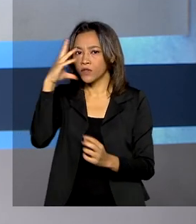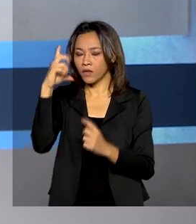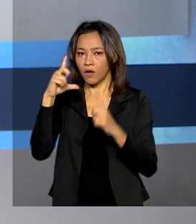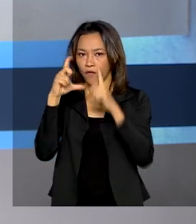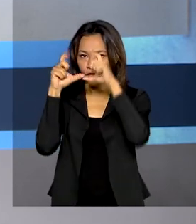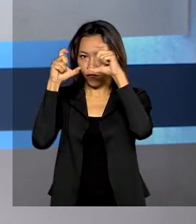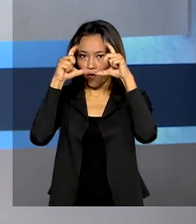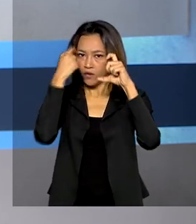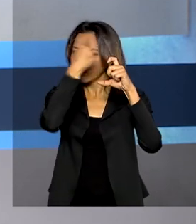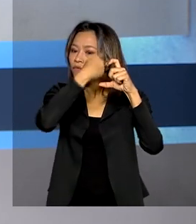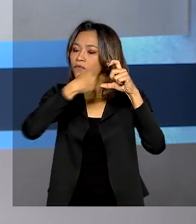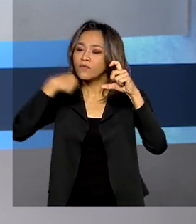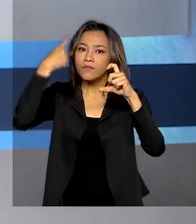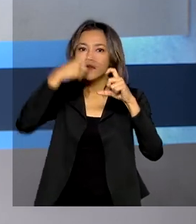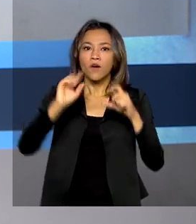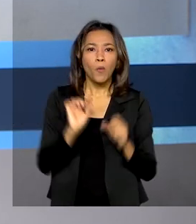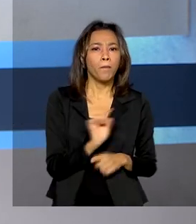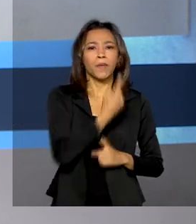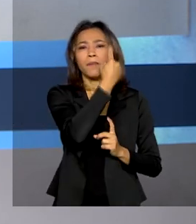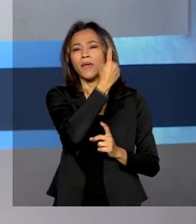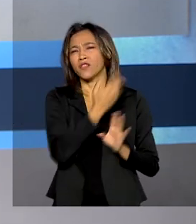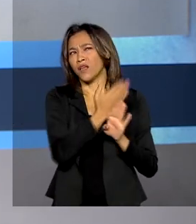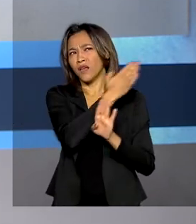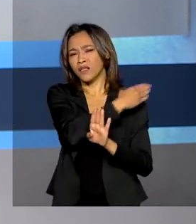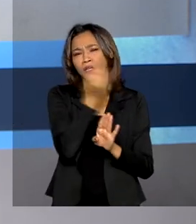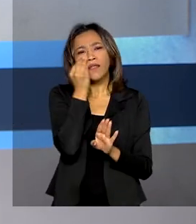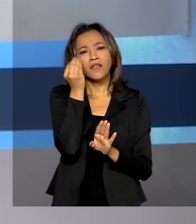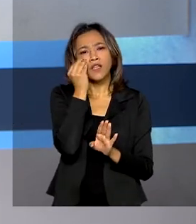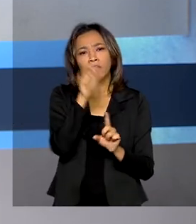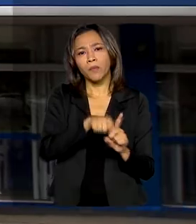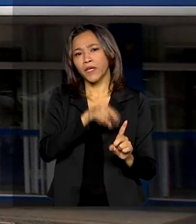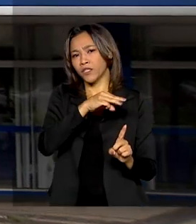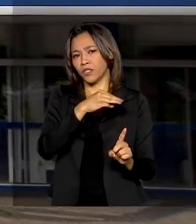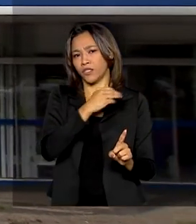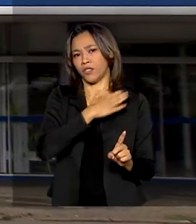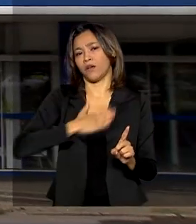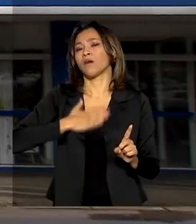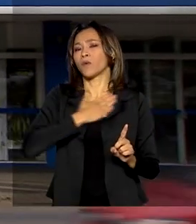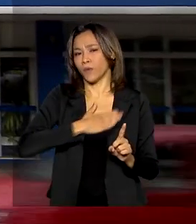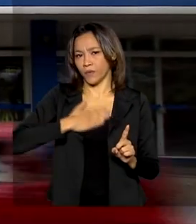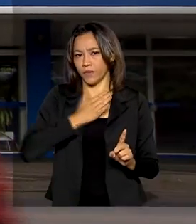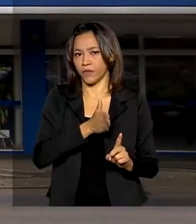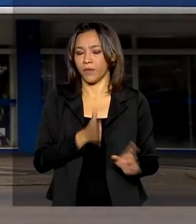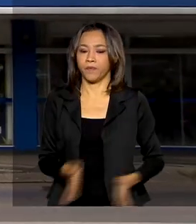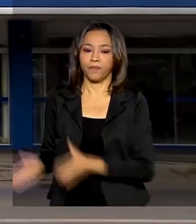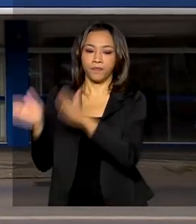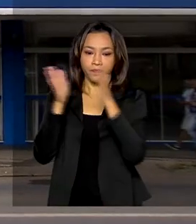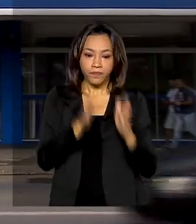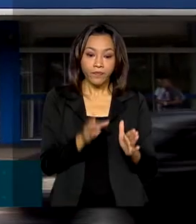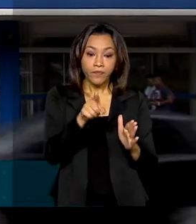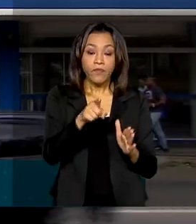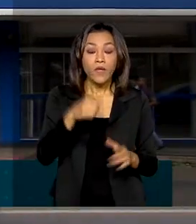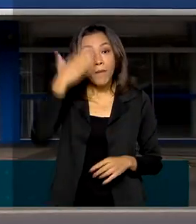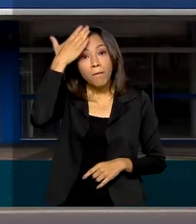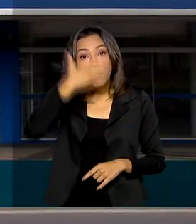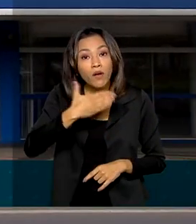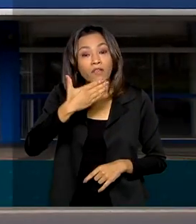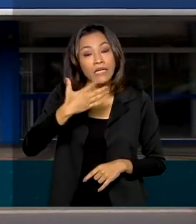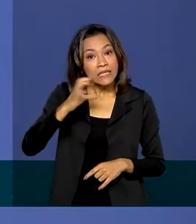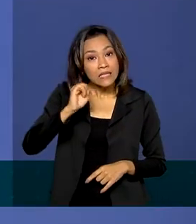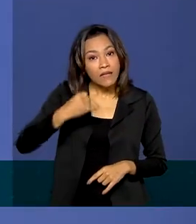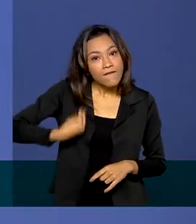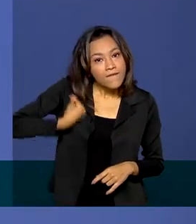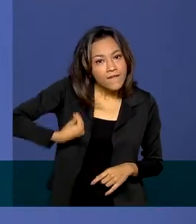piloto vinha sendo testado desde agosto do ano passado. A prova de vida presencial era